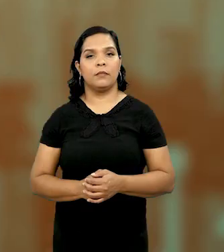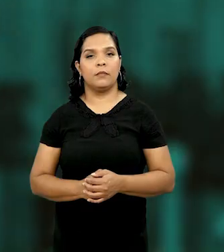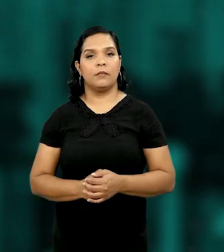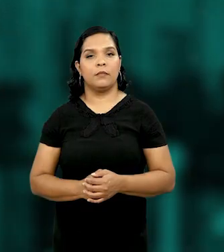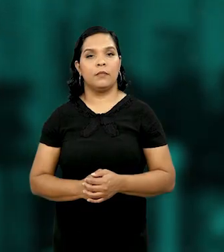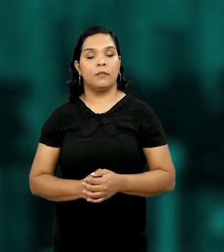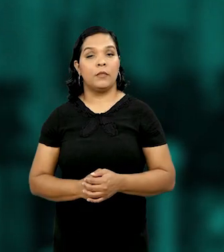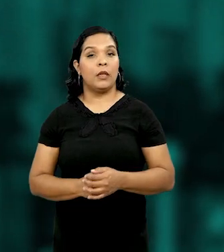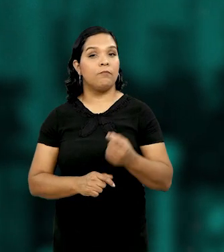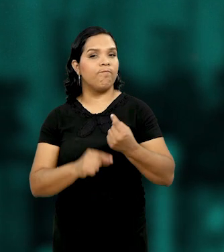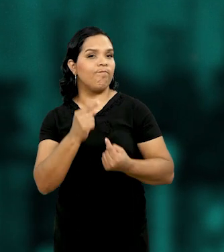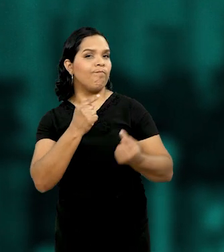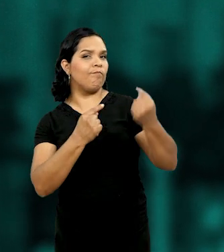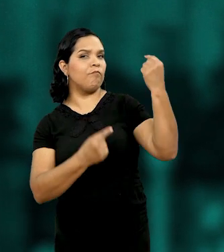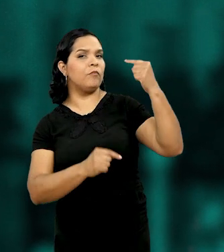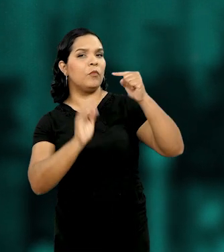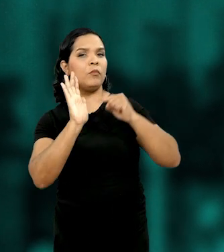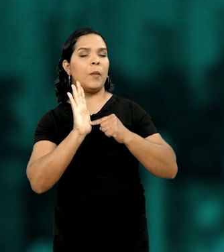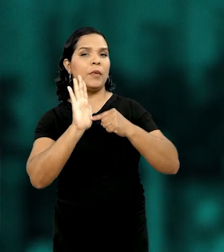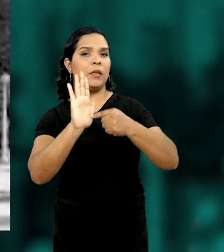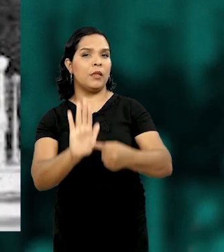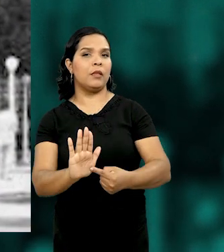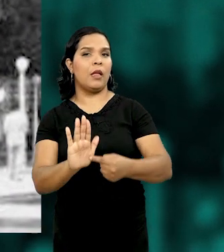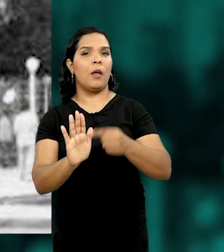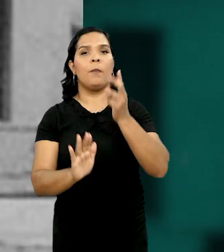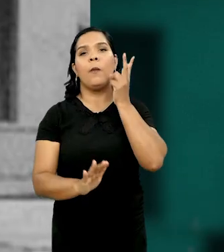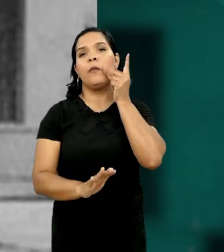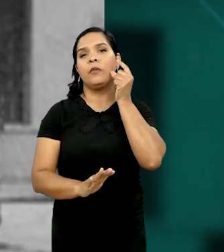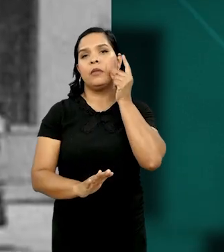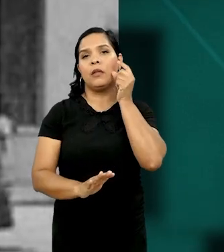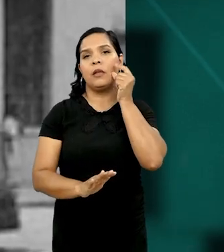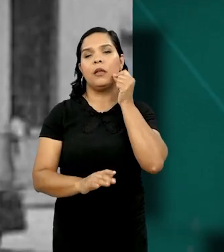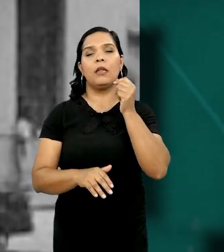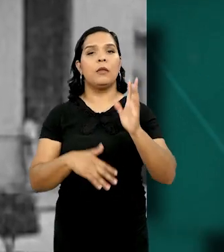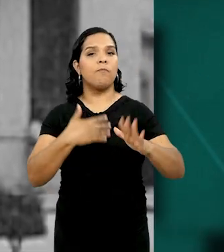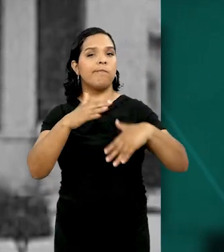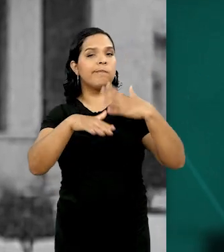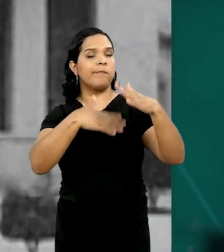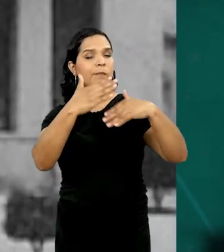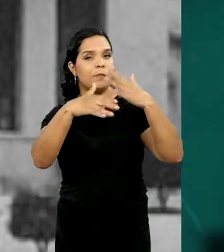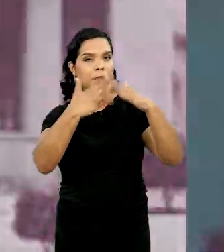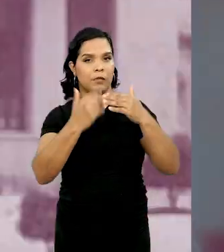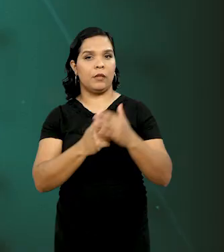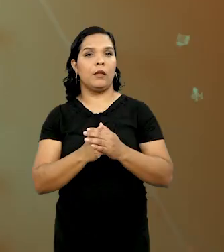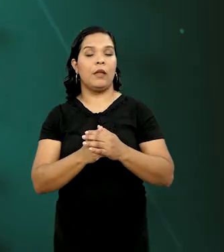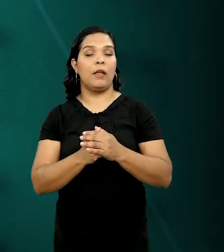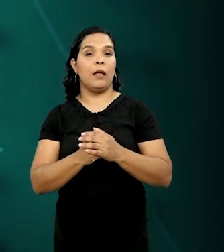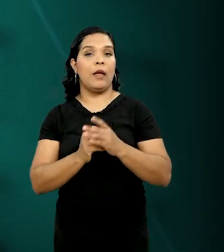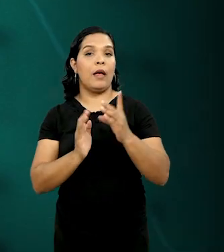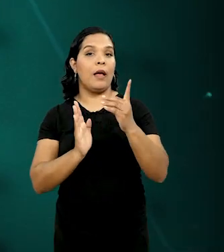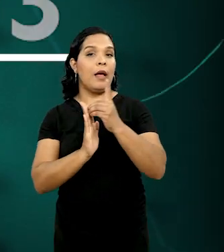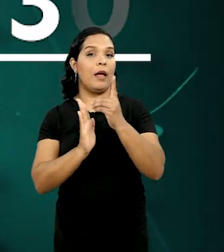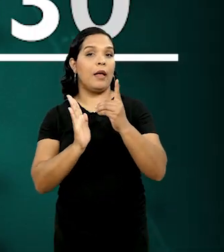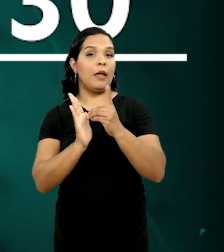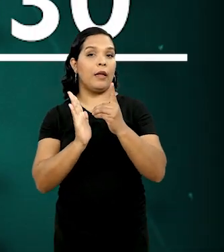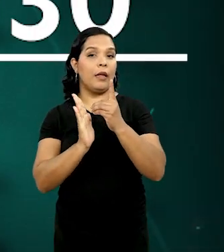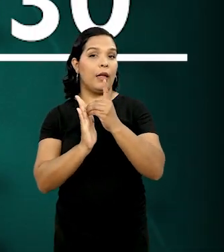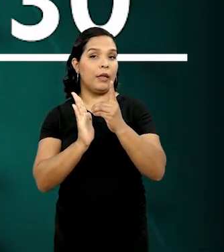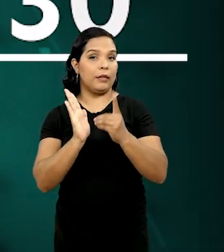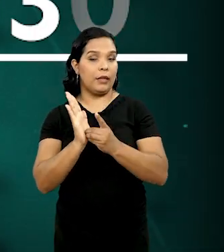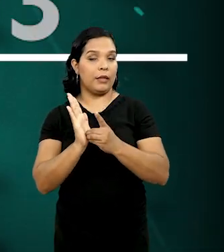A gente volta no tempo para te apresentar uma Fortaleza em pleno processo de desenvolvimento. A década era de